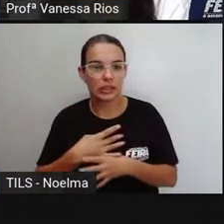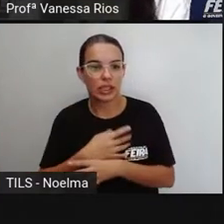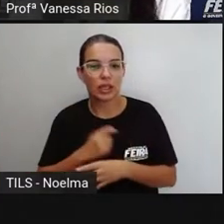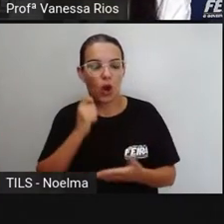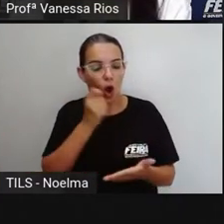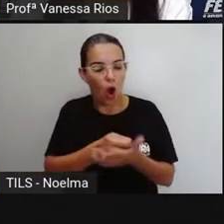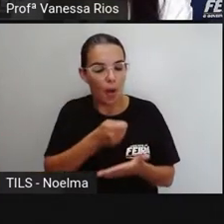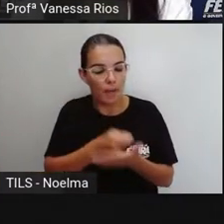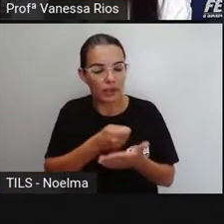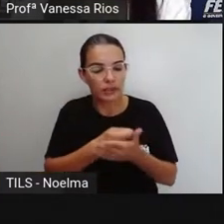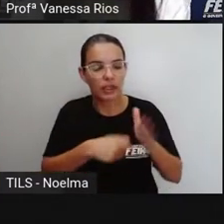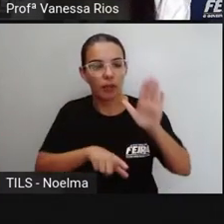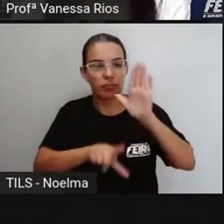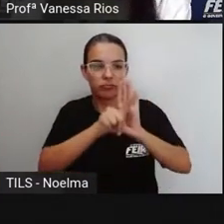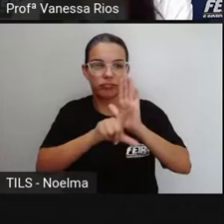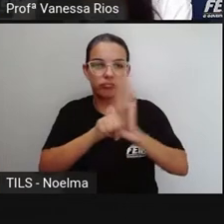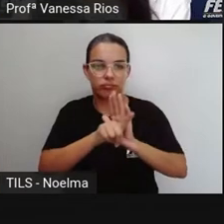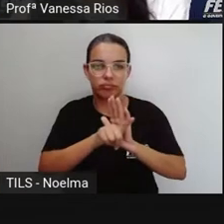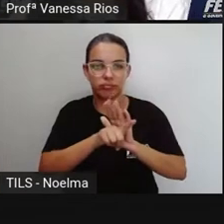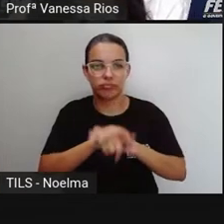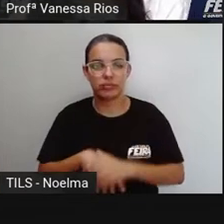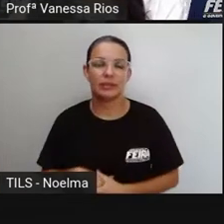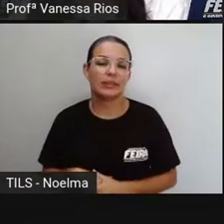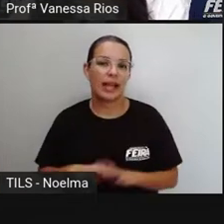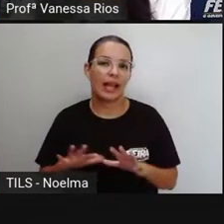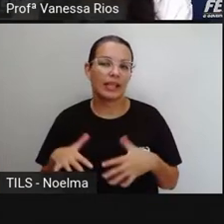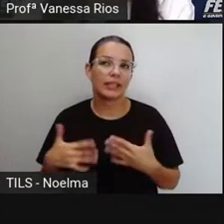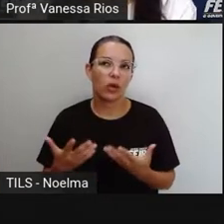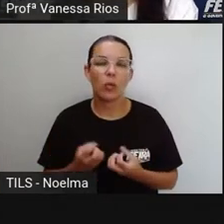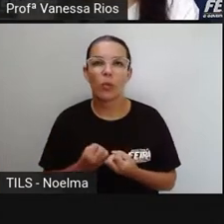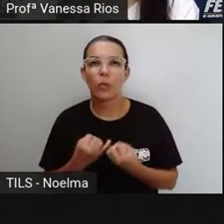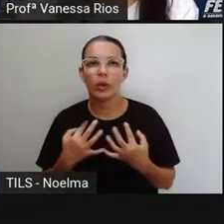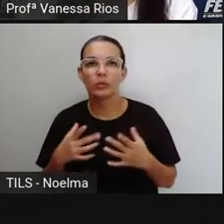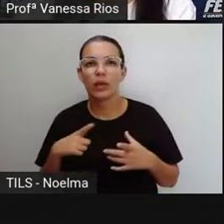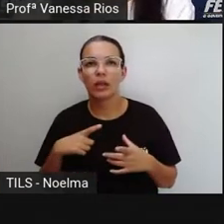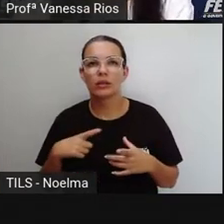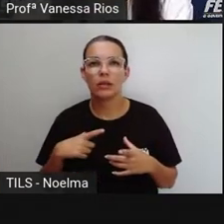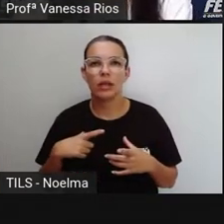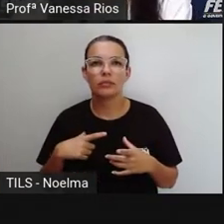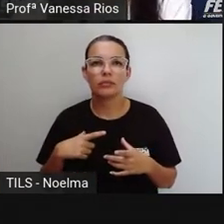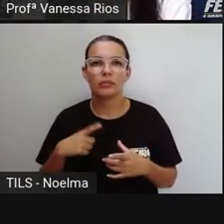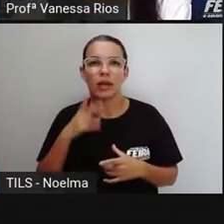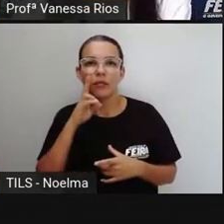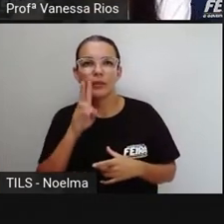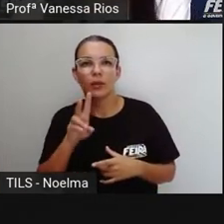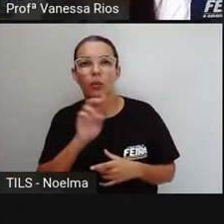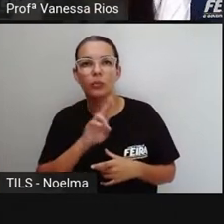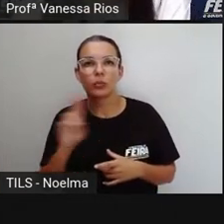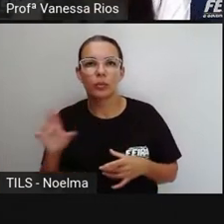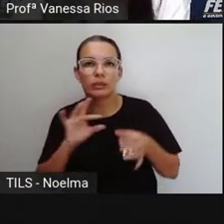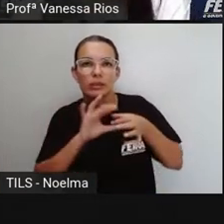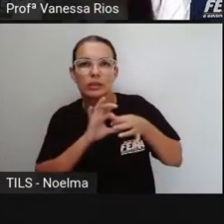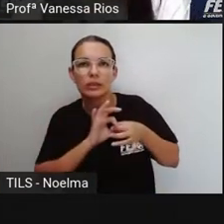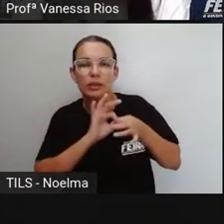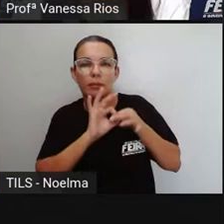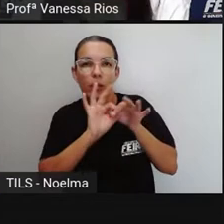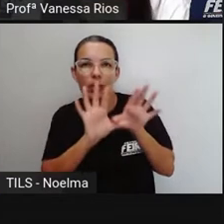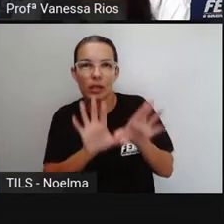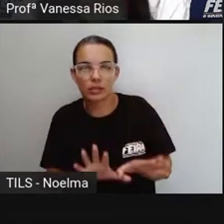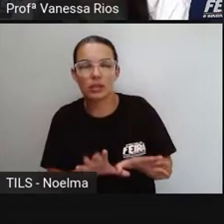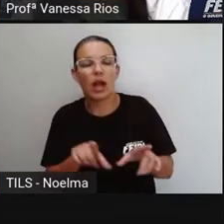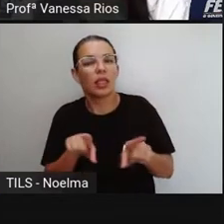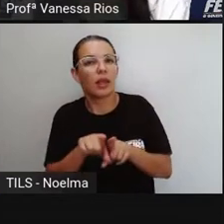Constituição. Então quando a gente observa a democracia, a gente associa essa palavra ao exercício da